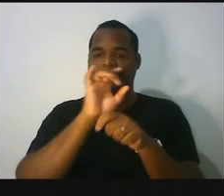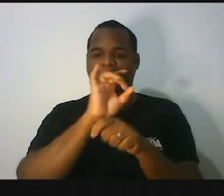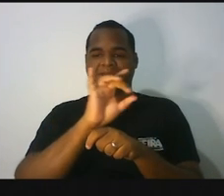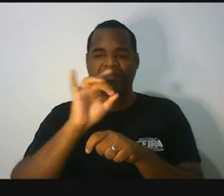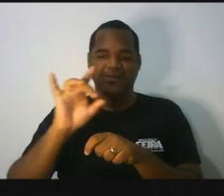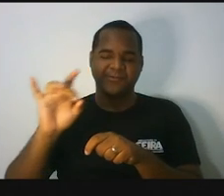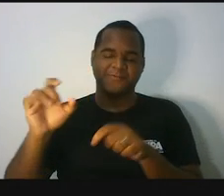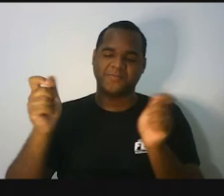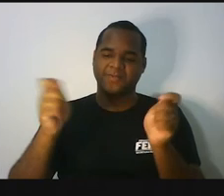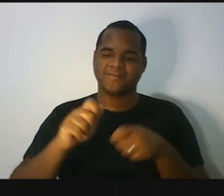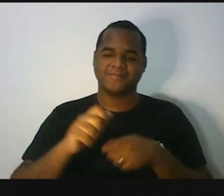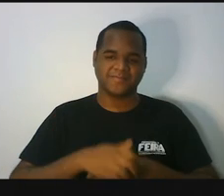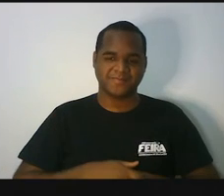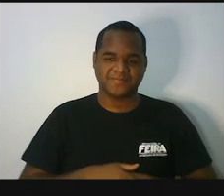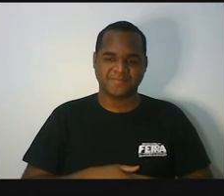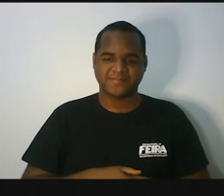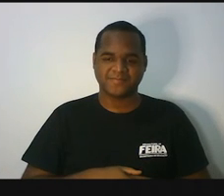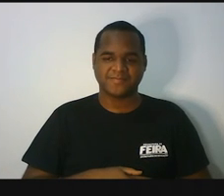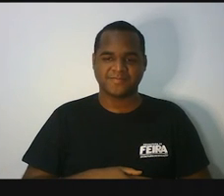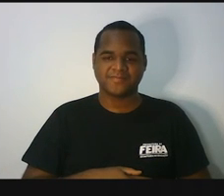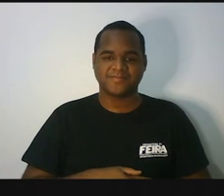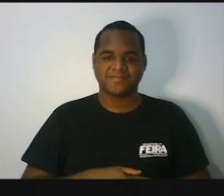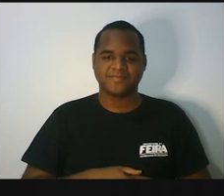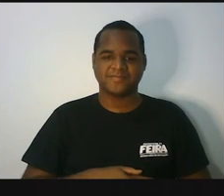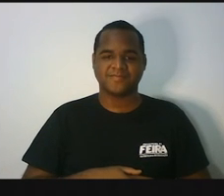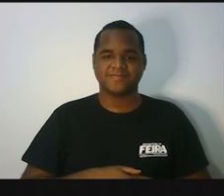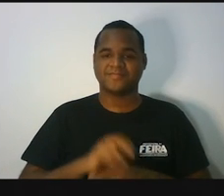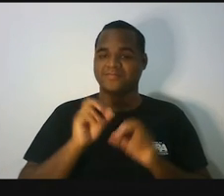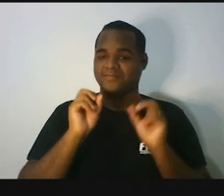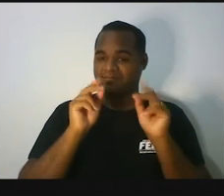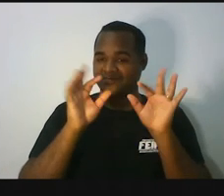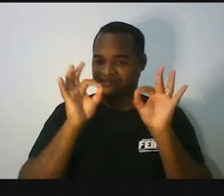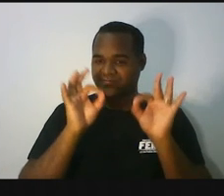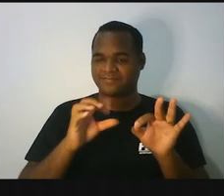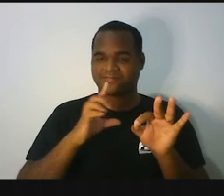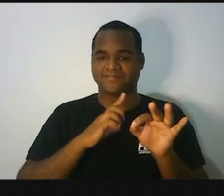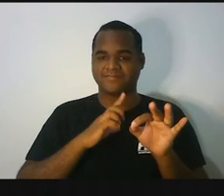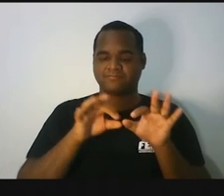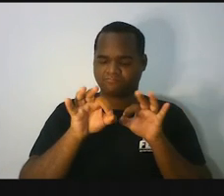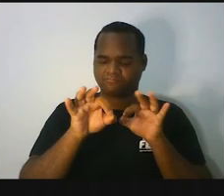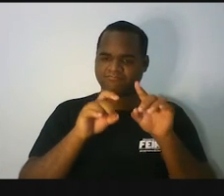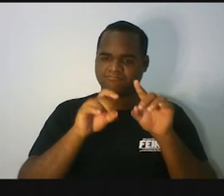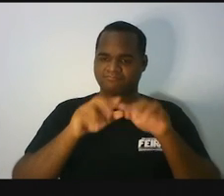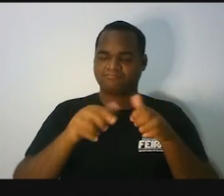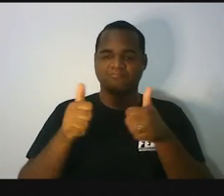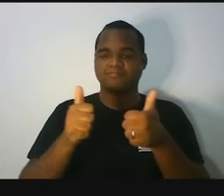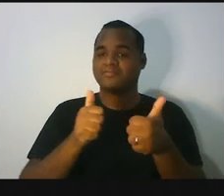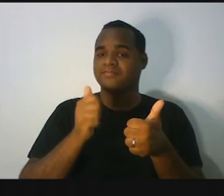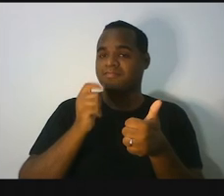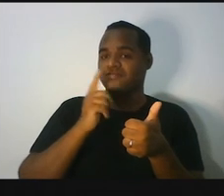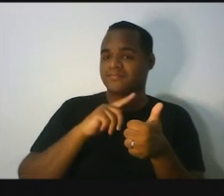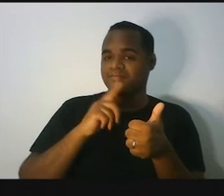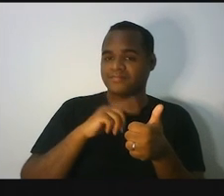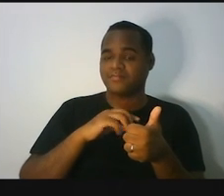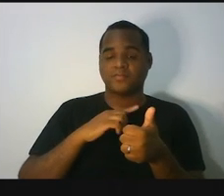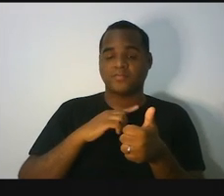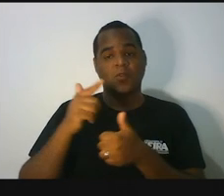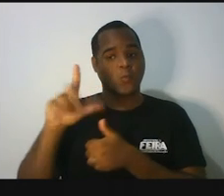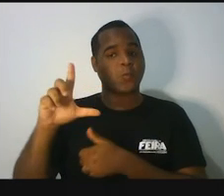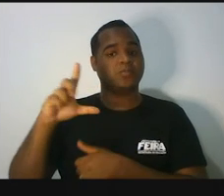certo? belezinha então resolvemos aí uma outra situação